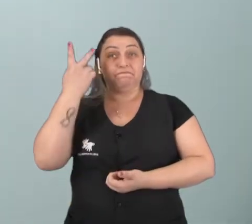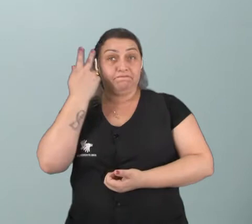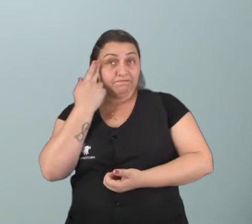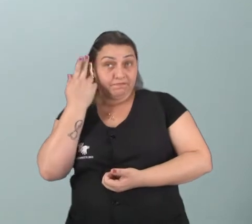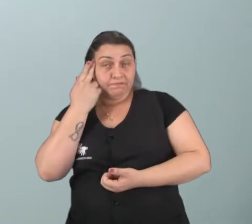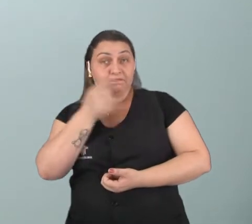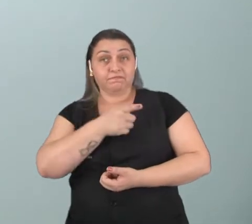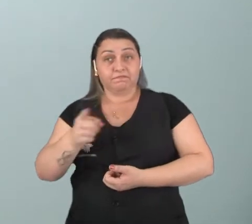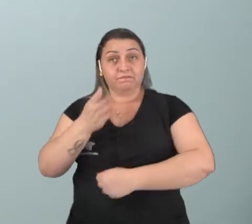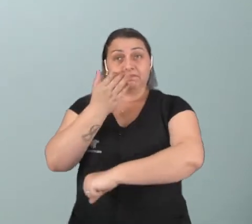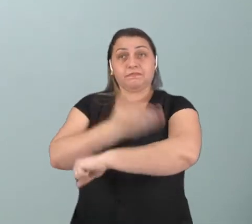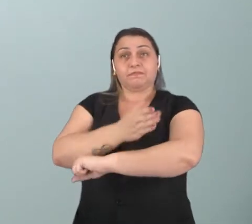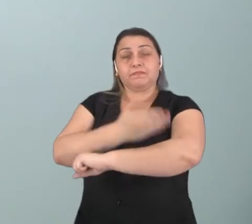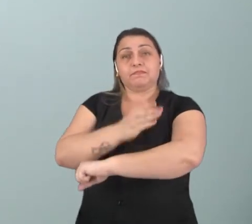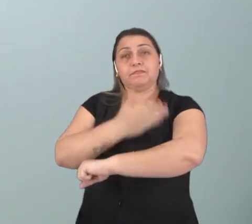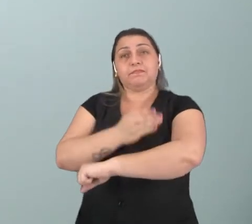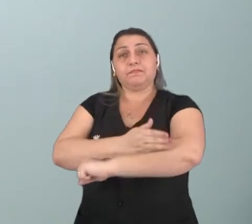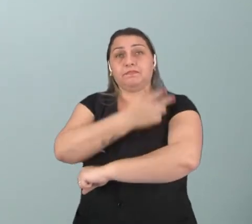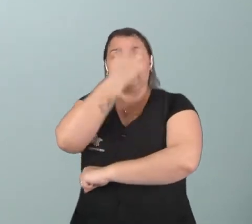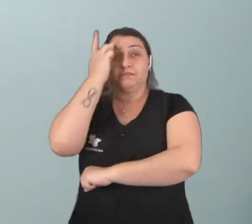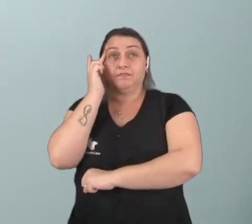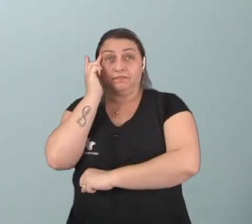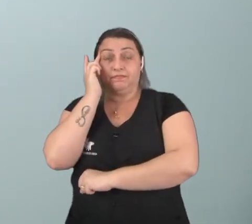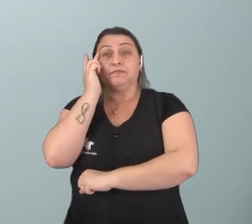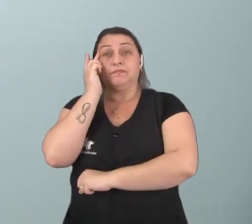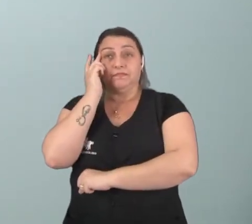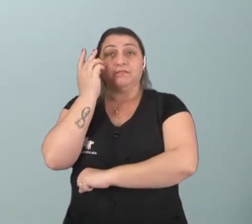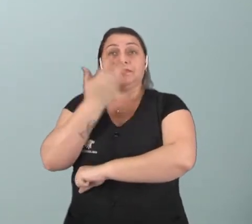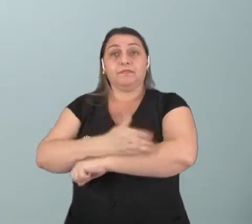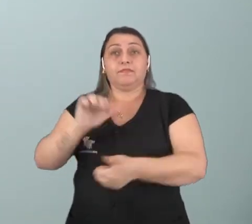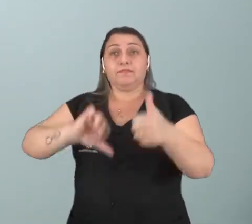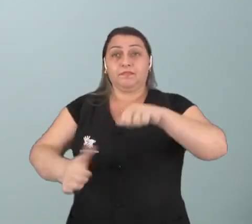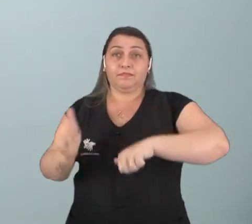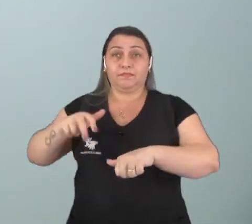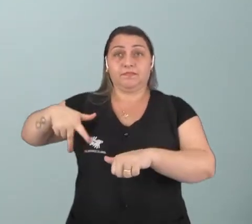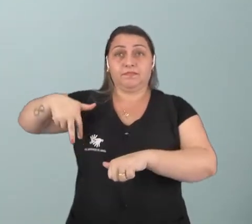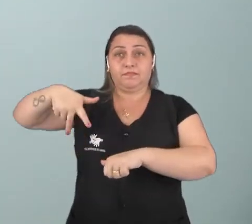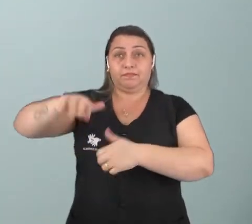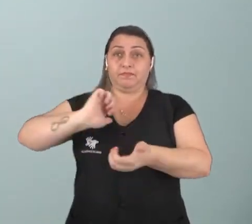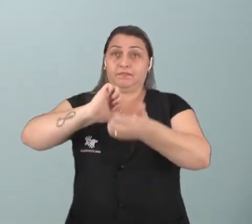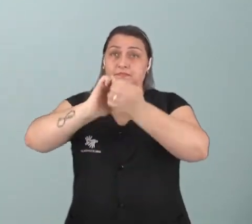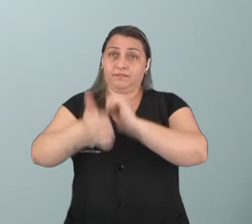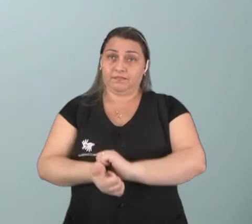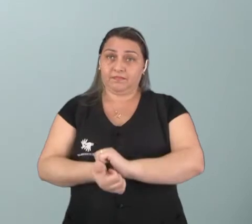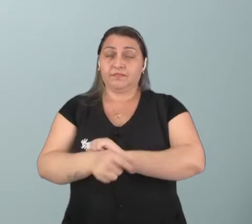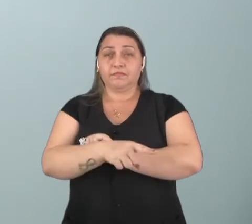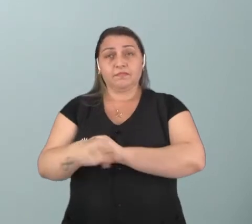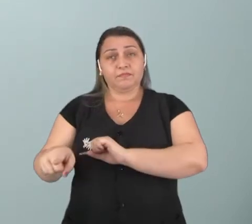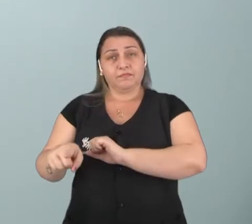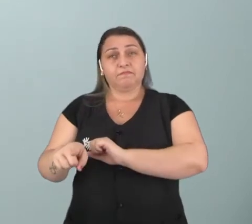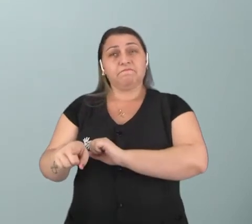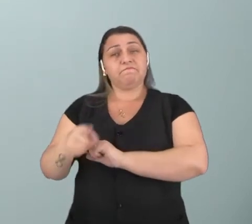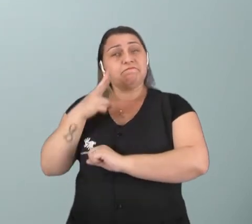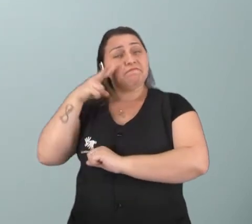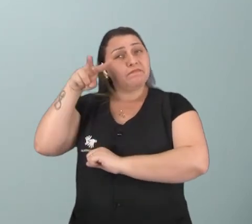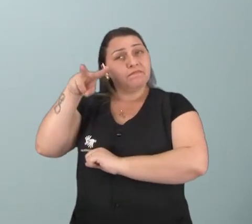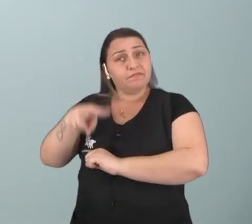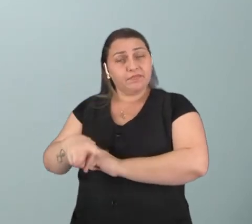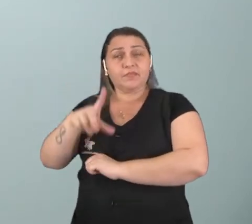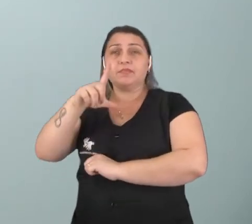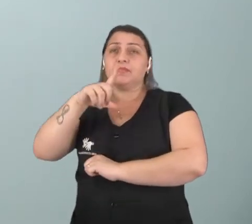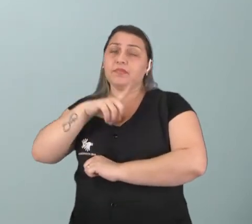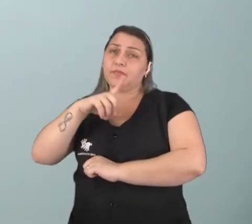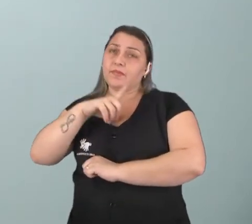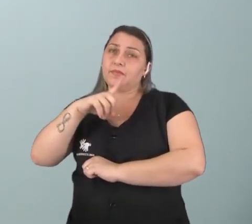Normalmente, vocês praticam, né? As pessoas praticam esses testes em pistas de atletismo. E vocês puderam ver, né? Que